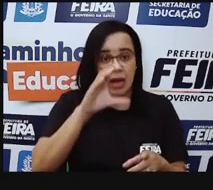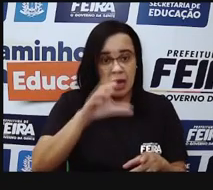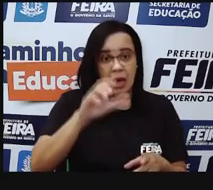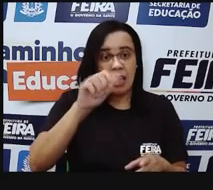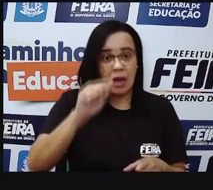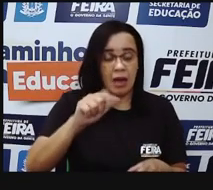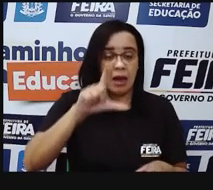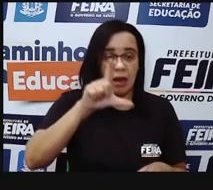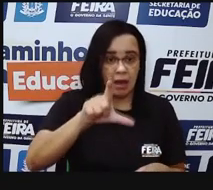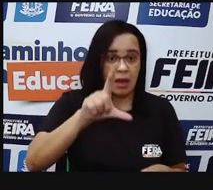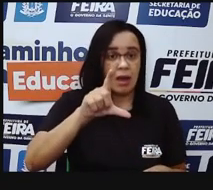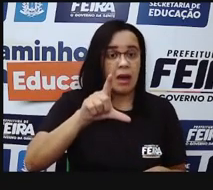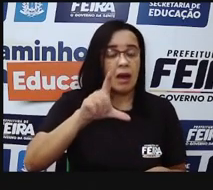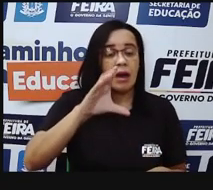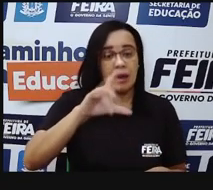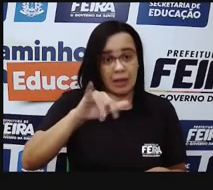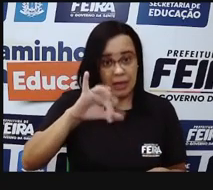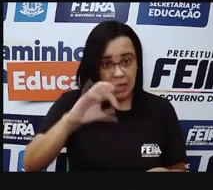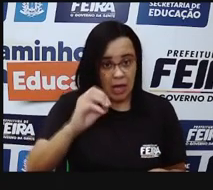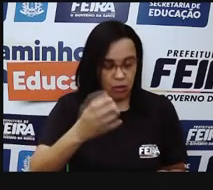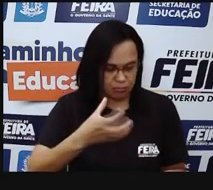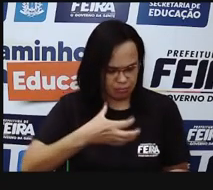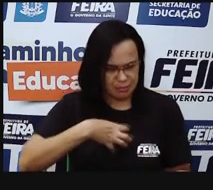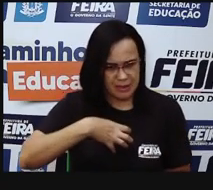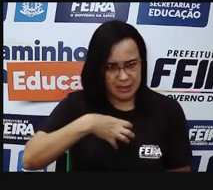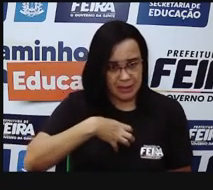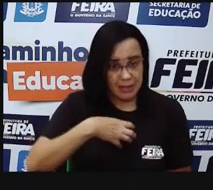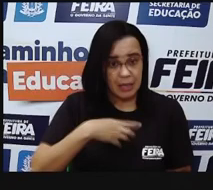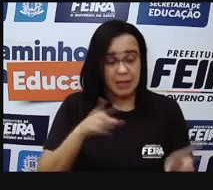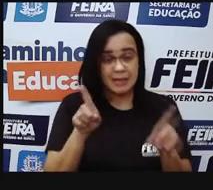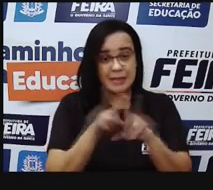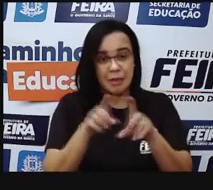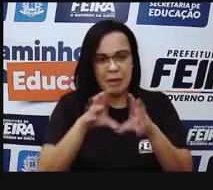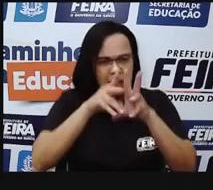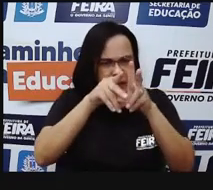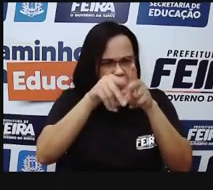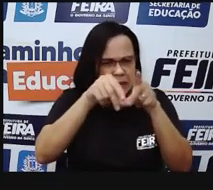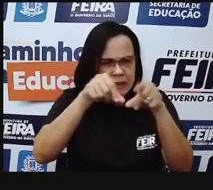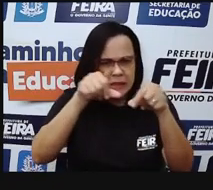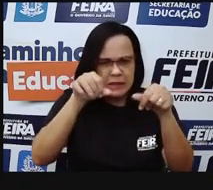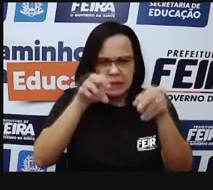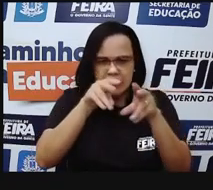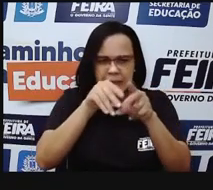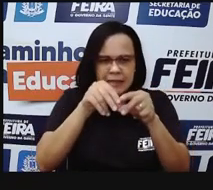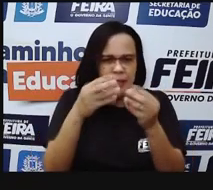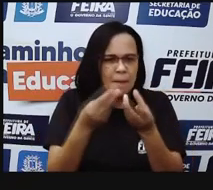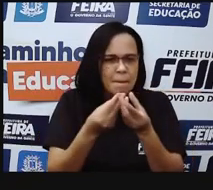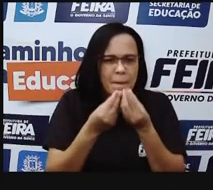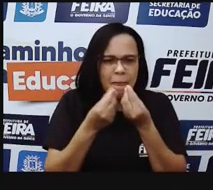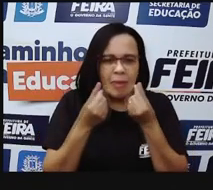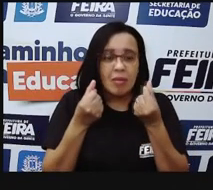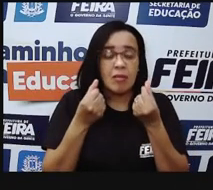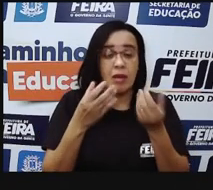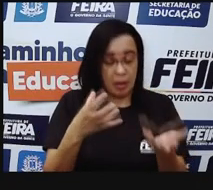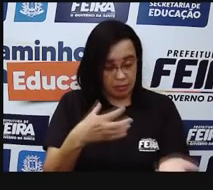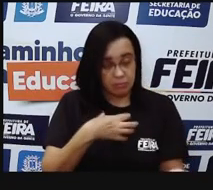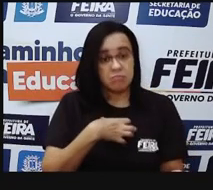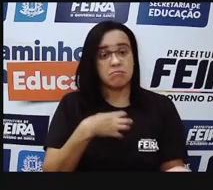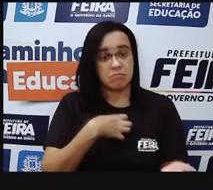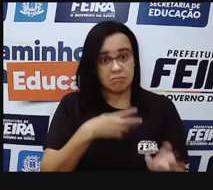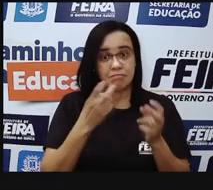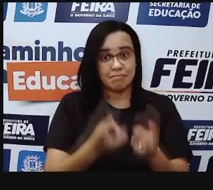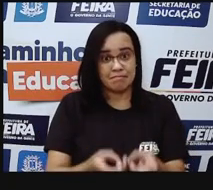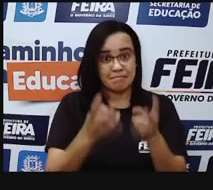mineral. mineral. E sódio é onde tem sal, né? O que forma o nosso sal de cozinha. Então, são